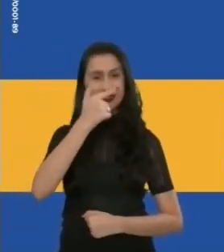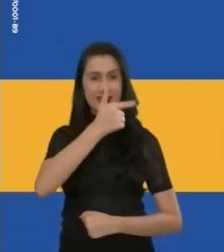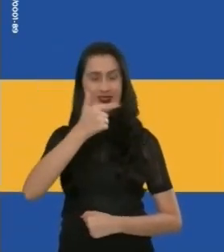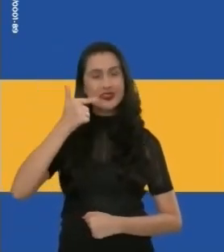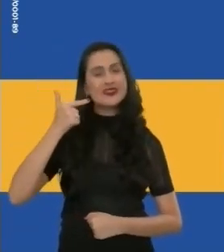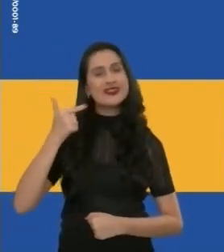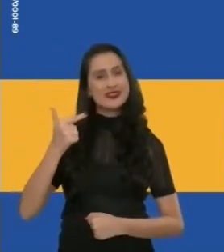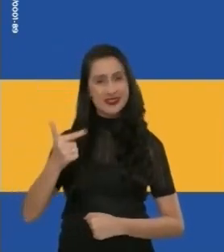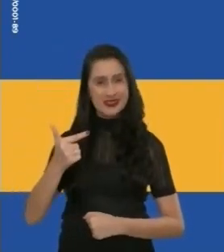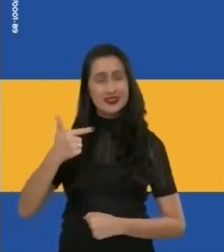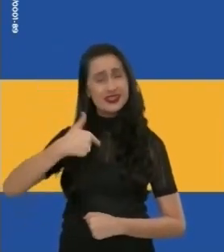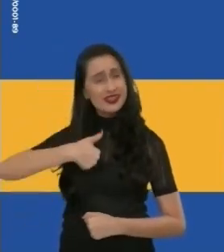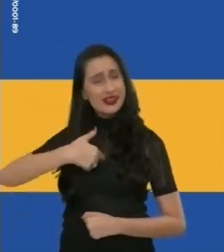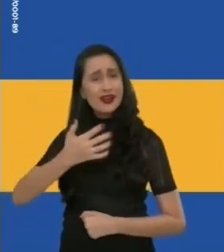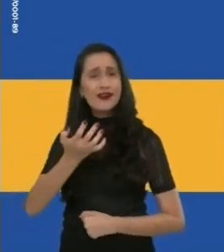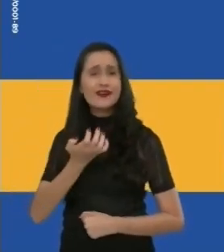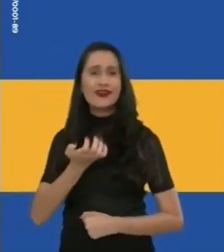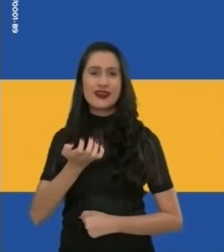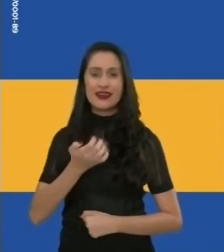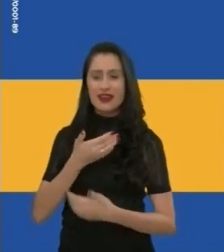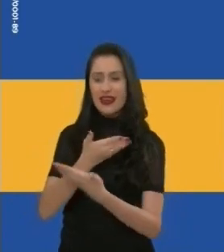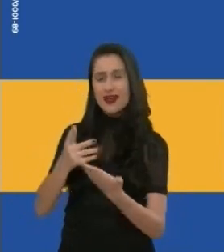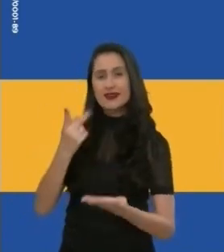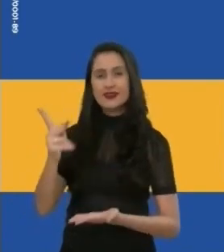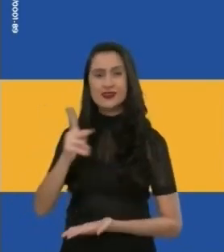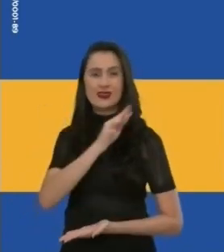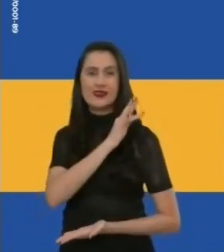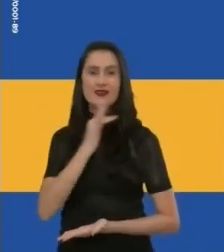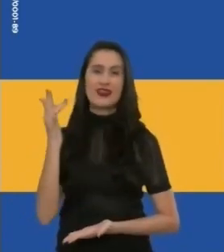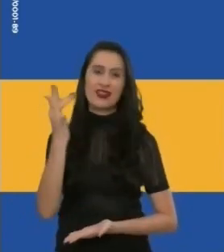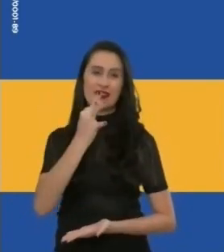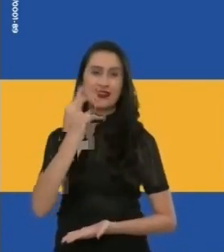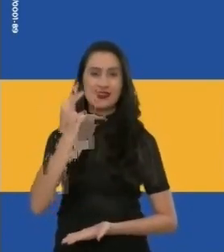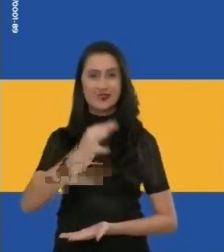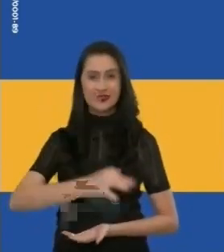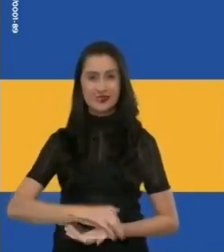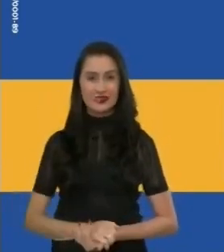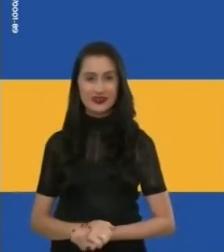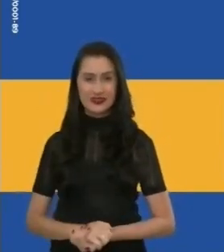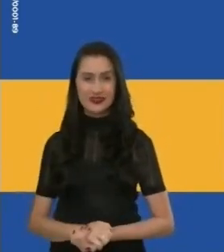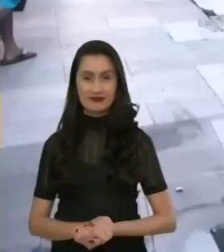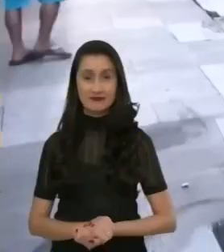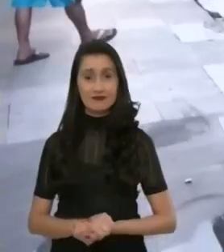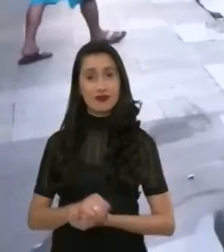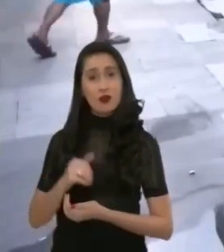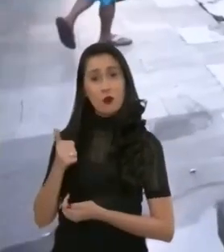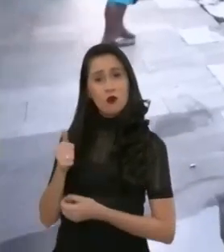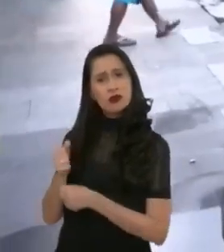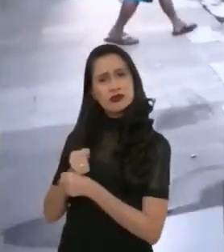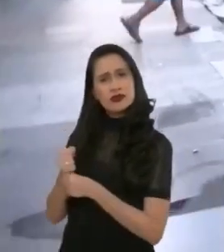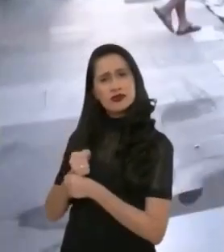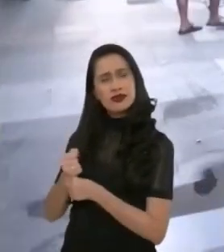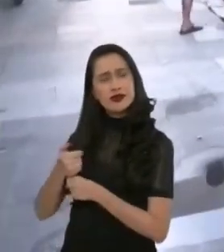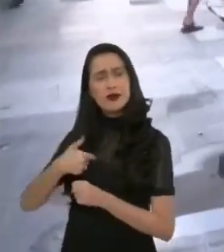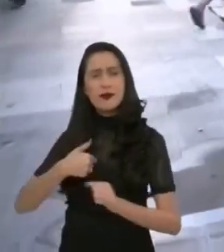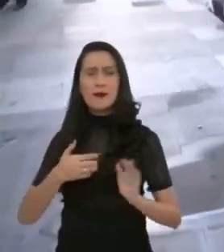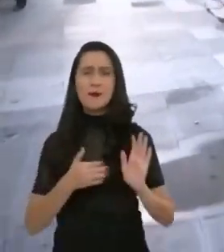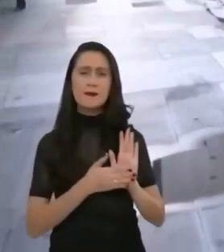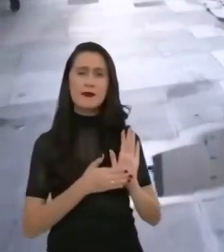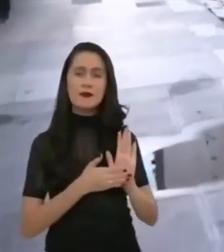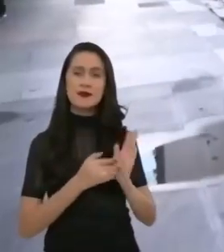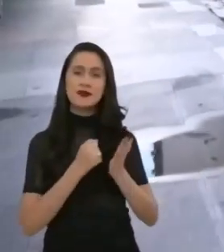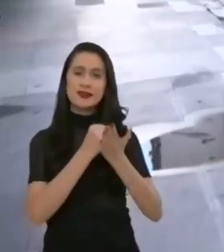Eu sou Miriam Monte. 4422. E quero ser a sua federal de garra. Há 11 anos, o meu